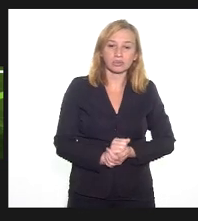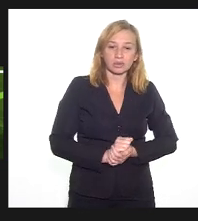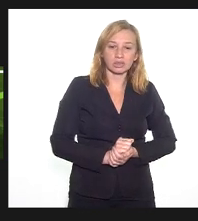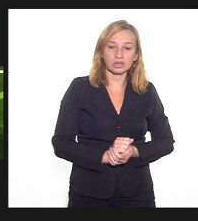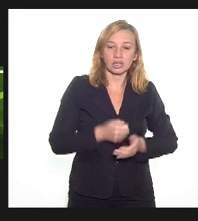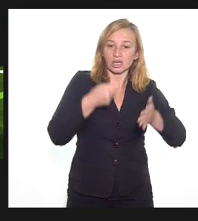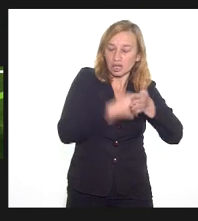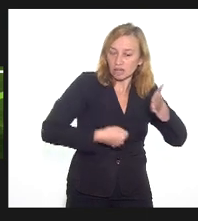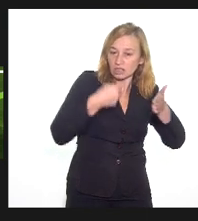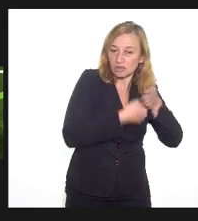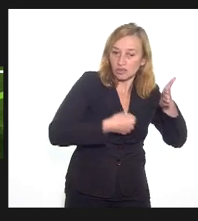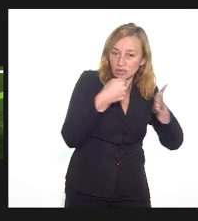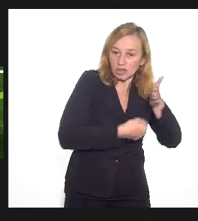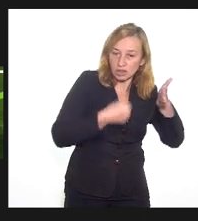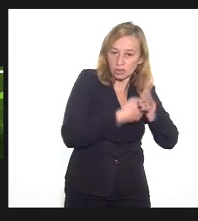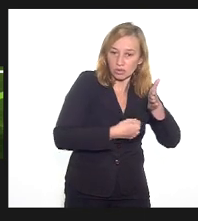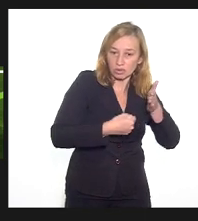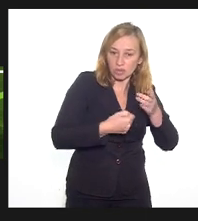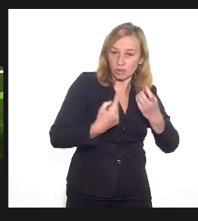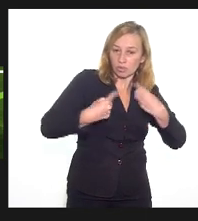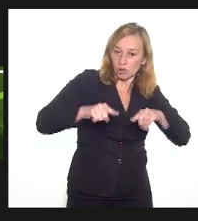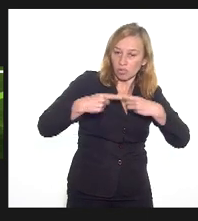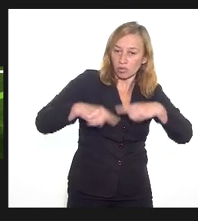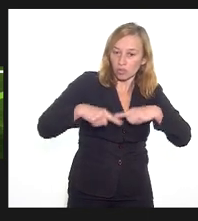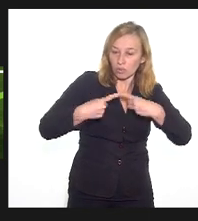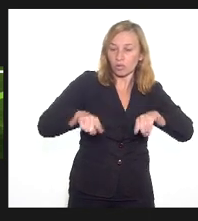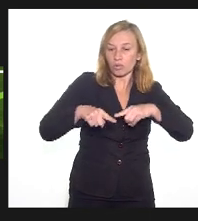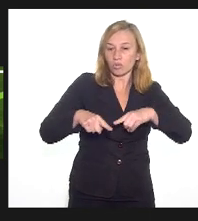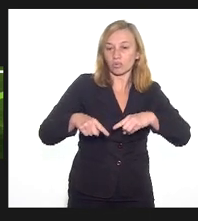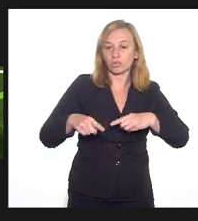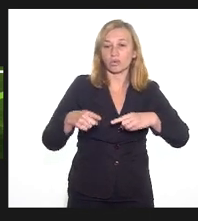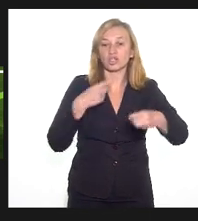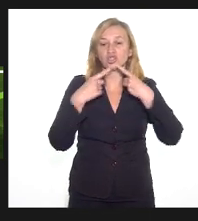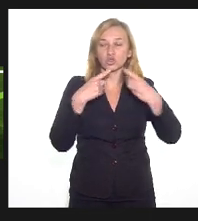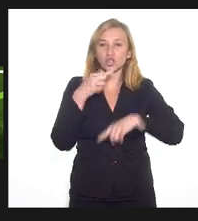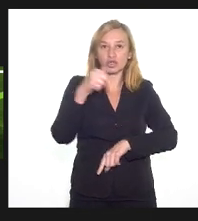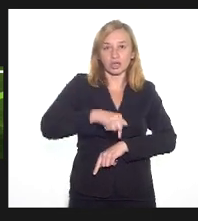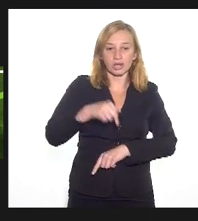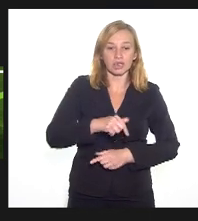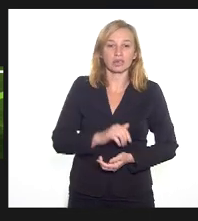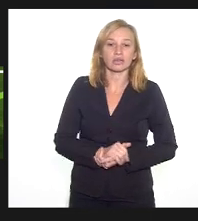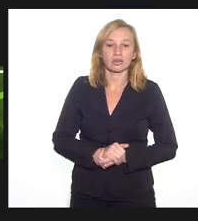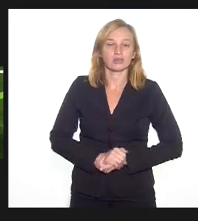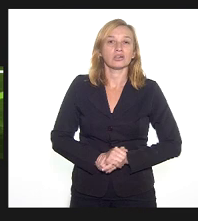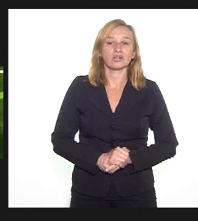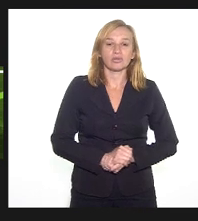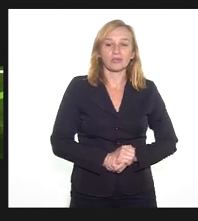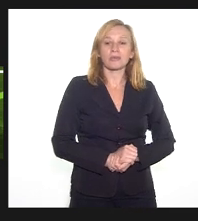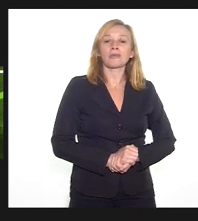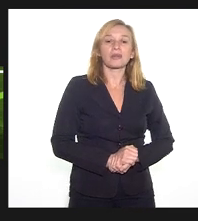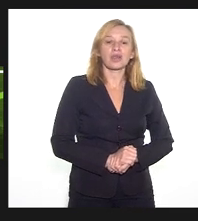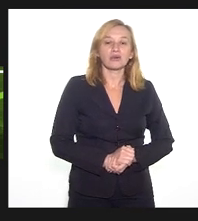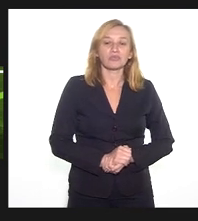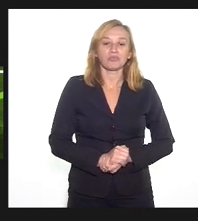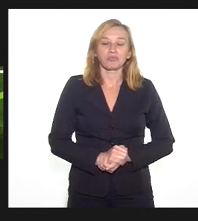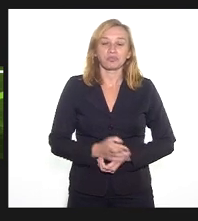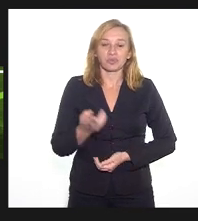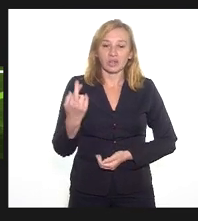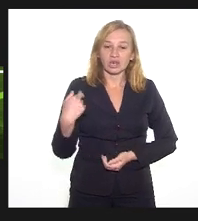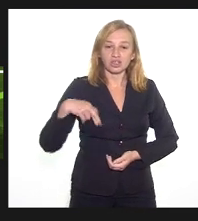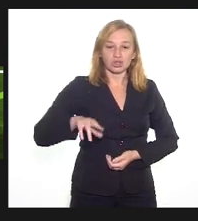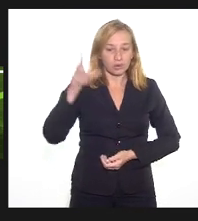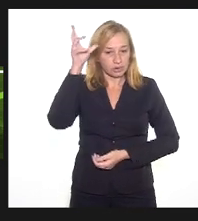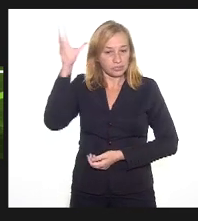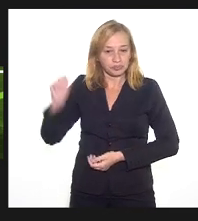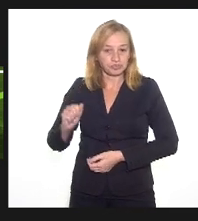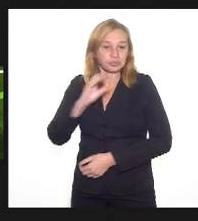ativista do movimento social, que provocou muito para esse debate que acontecendo aqui. Então eu falo do FRAB aqui, que é o Fórum Municipal de Religiões Afro-Brasileiras de Campos